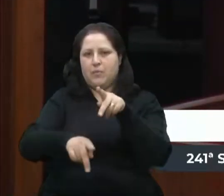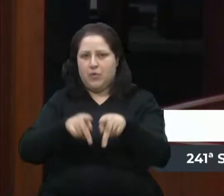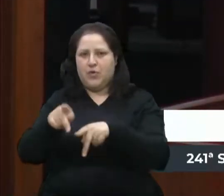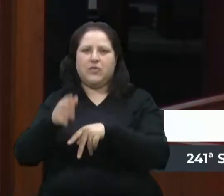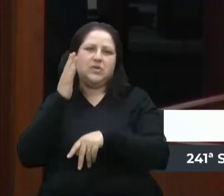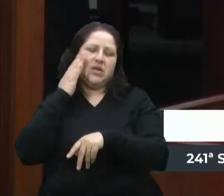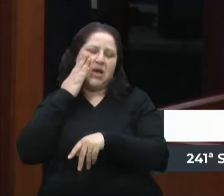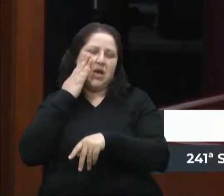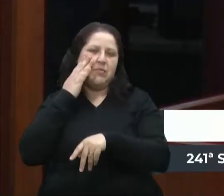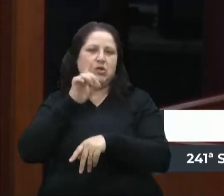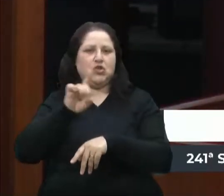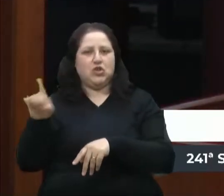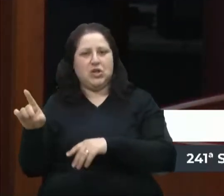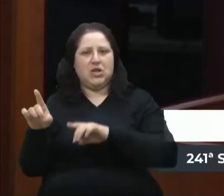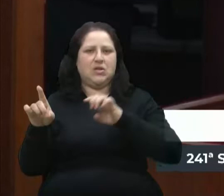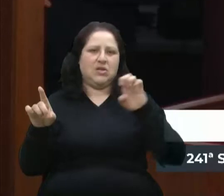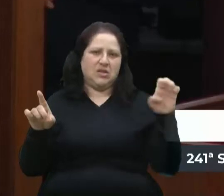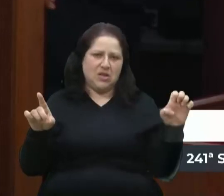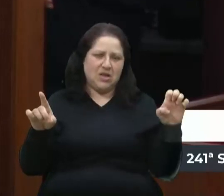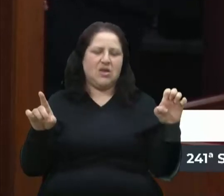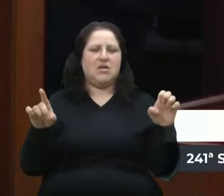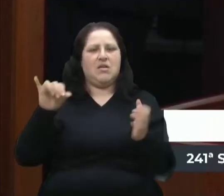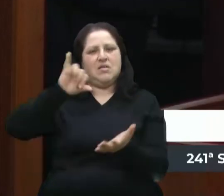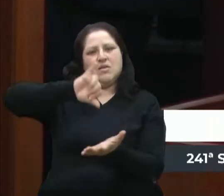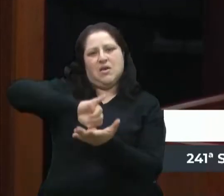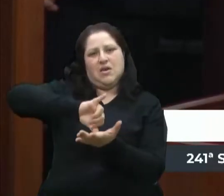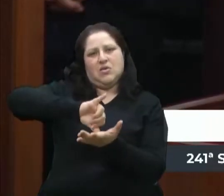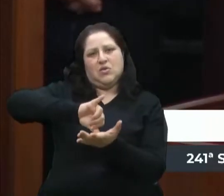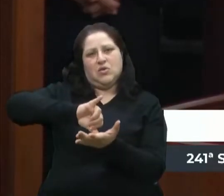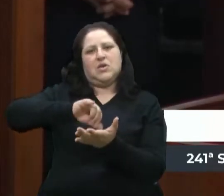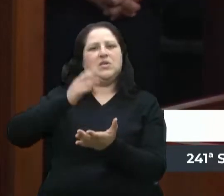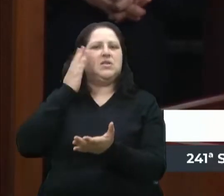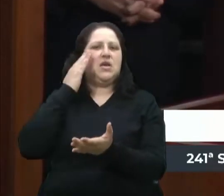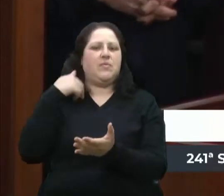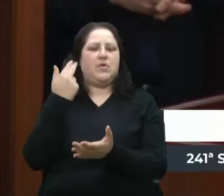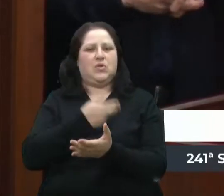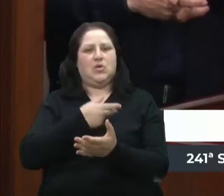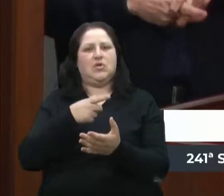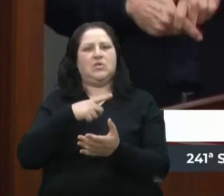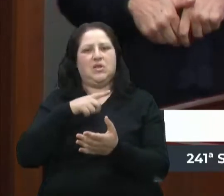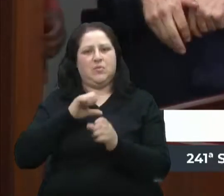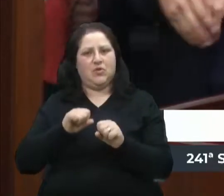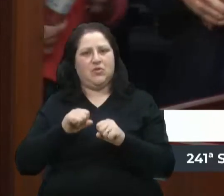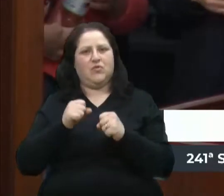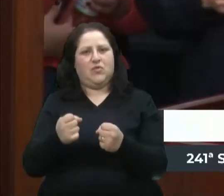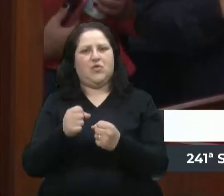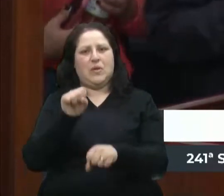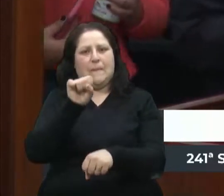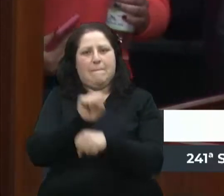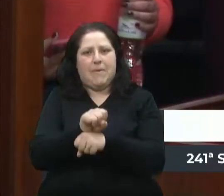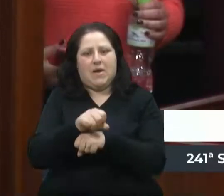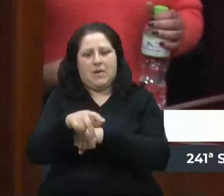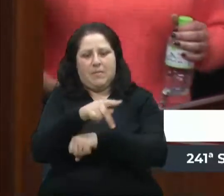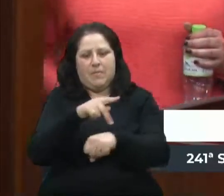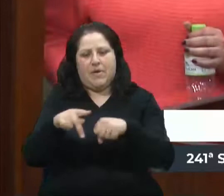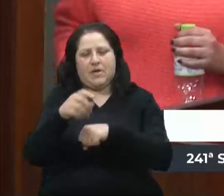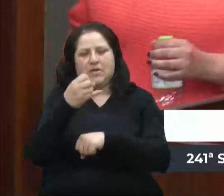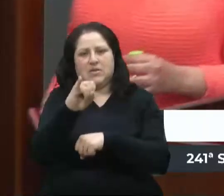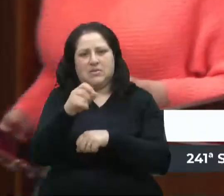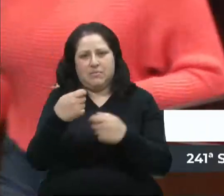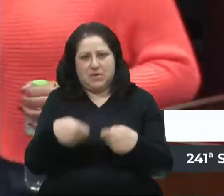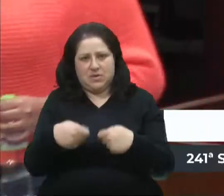direita como da esquerda como do centro, que nós temos a força de parar o país se for preciso. Isso